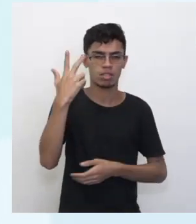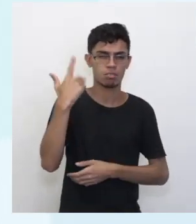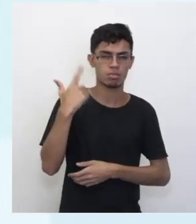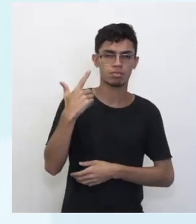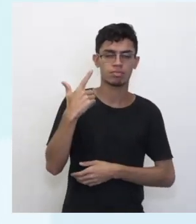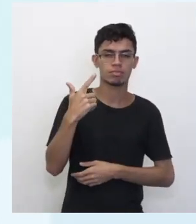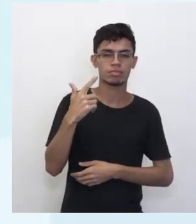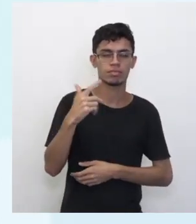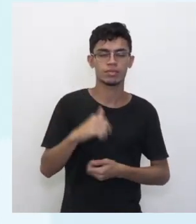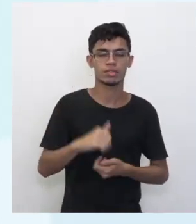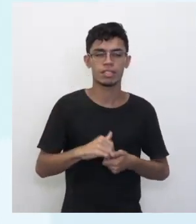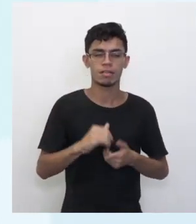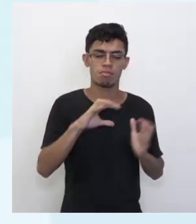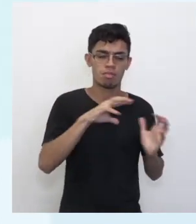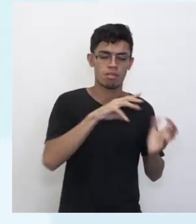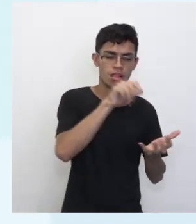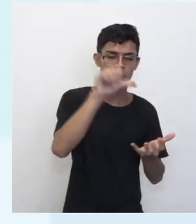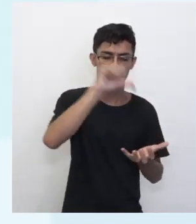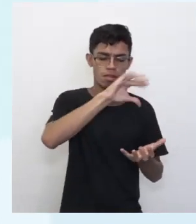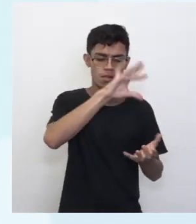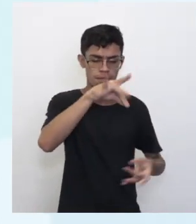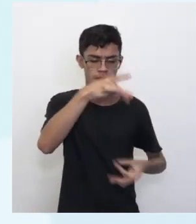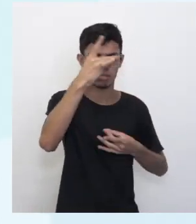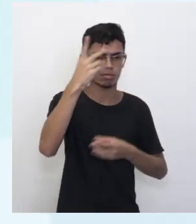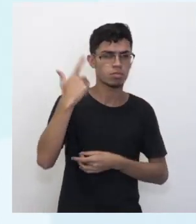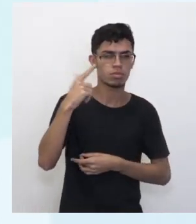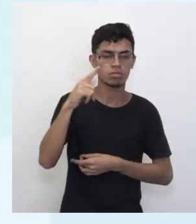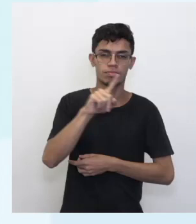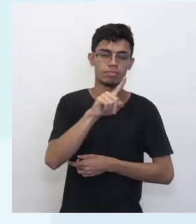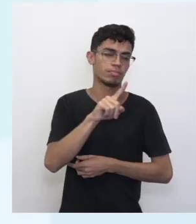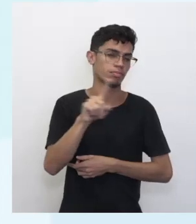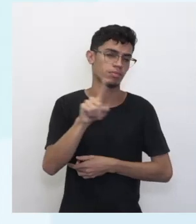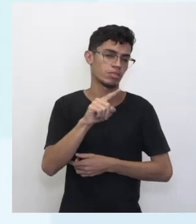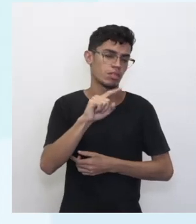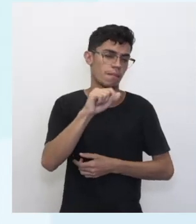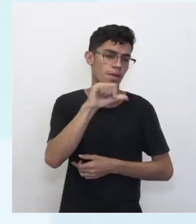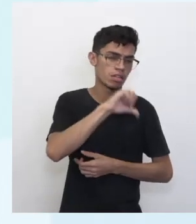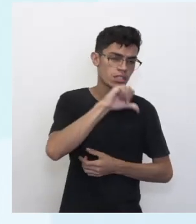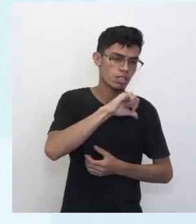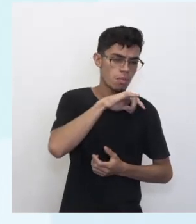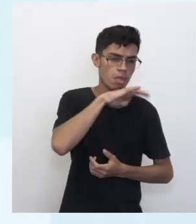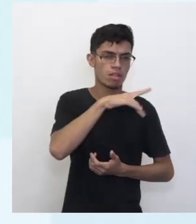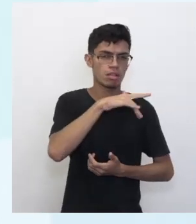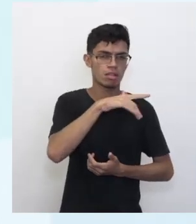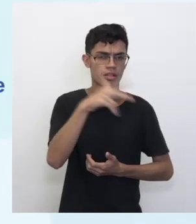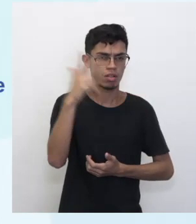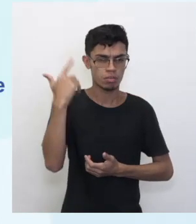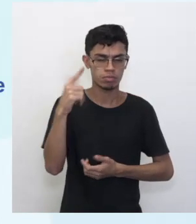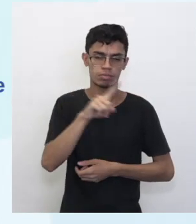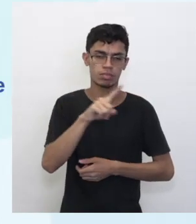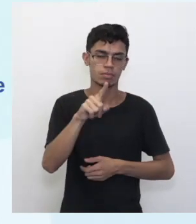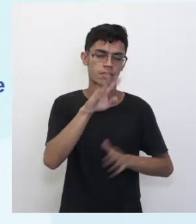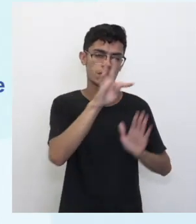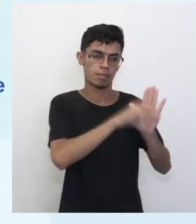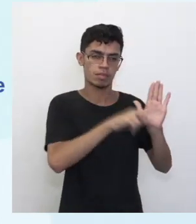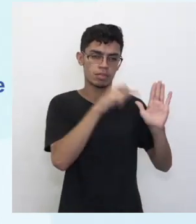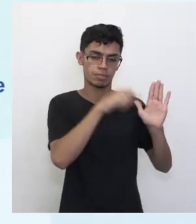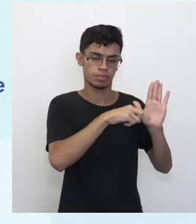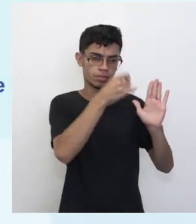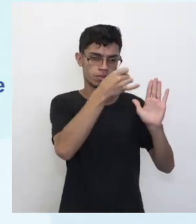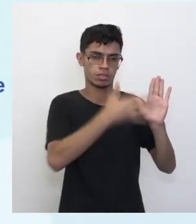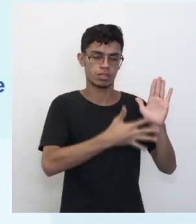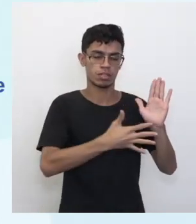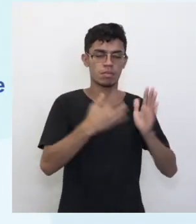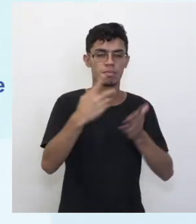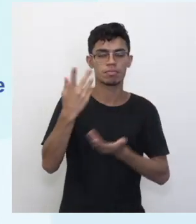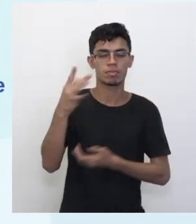só não permitir que a maldade do mundo te pareça normal. Ou seja, a maldade não é normal e a canção fala isso. Tá certo? Olha só. Por que não é a